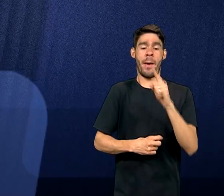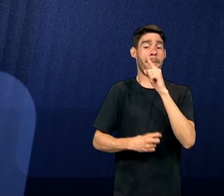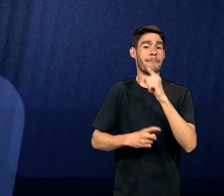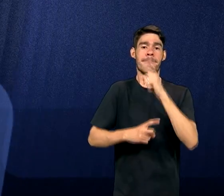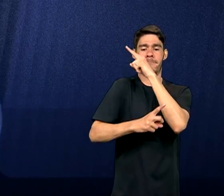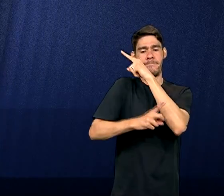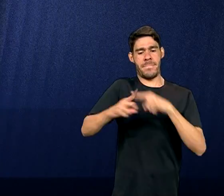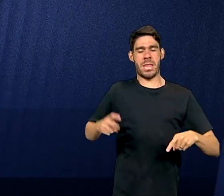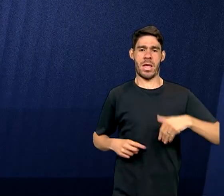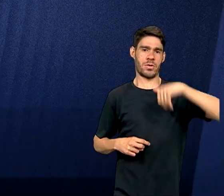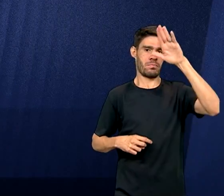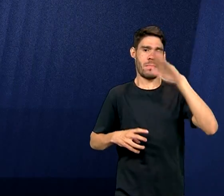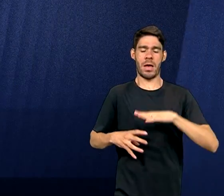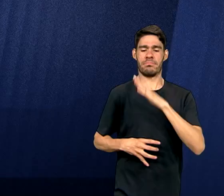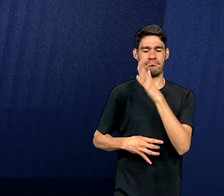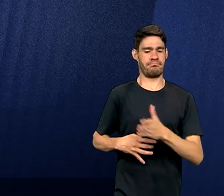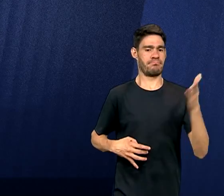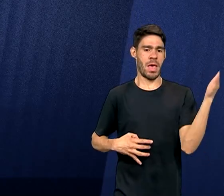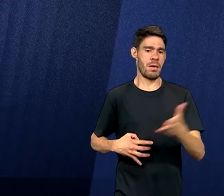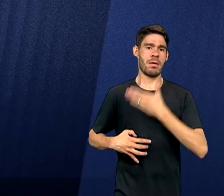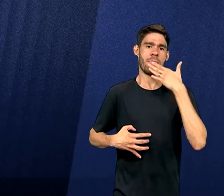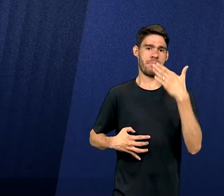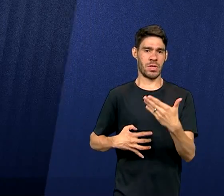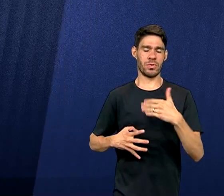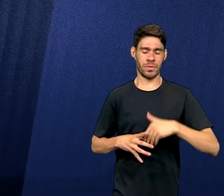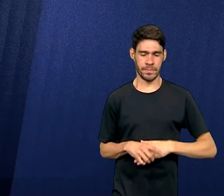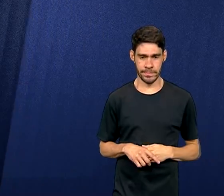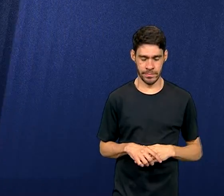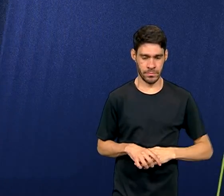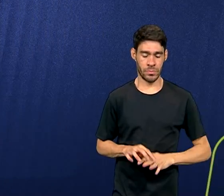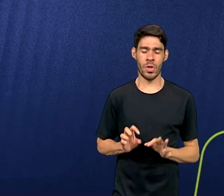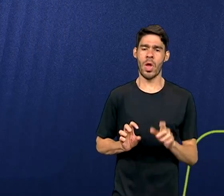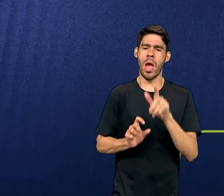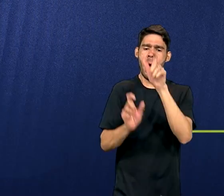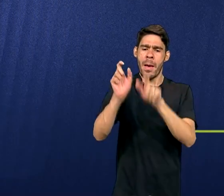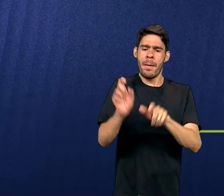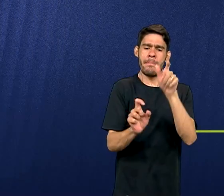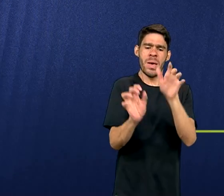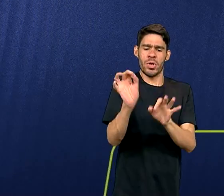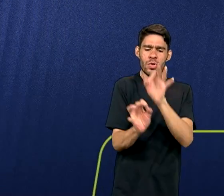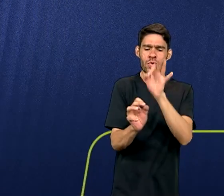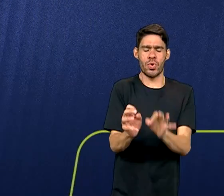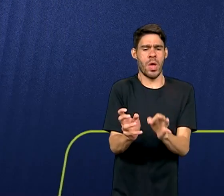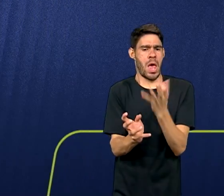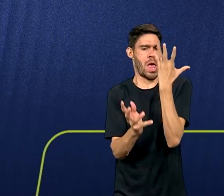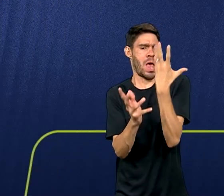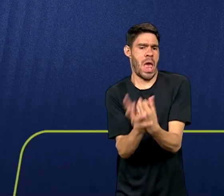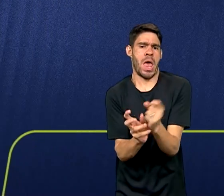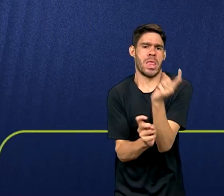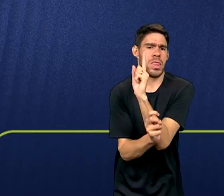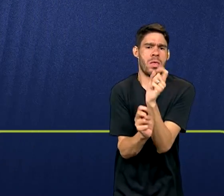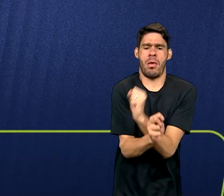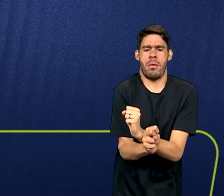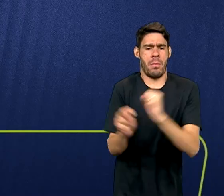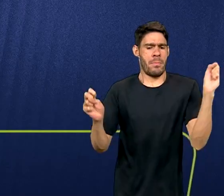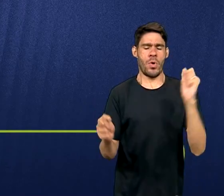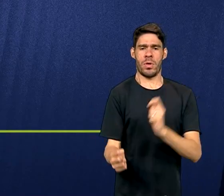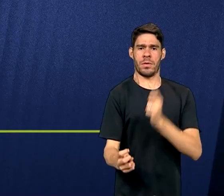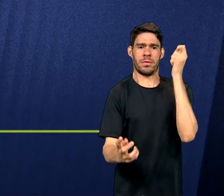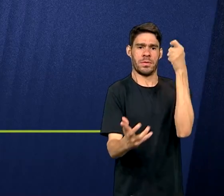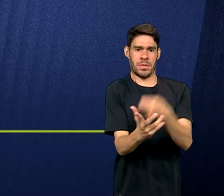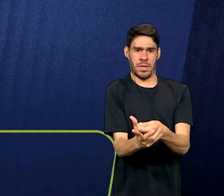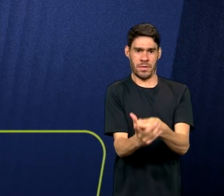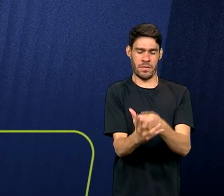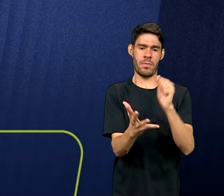metade dos pedidos de extinção de punibilidade. Os juízes não reconheceram a falta de condições para pagar as